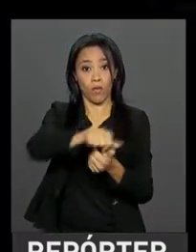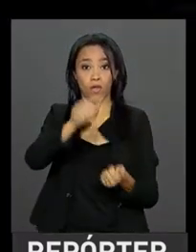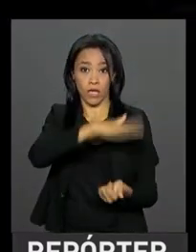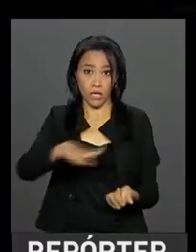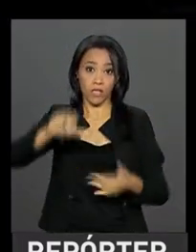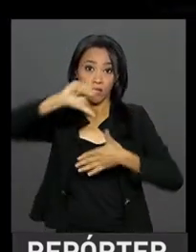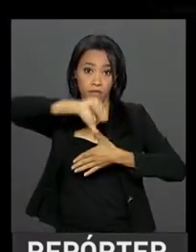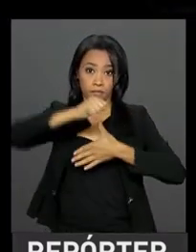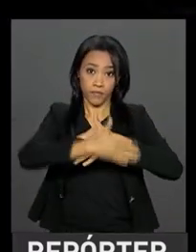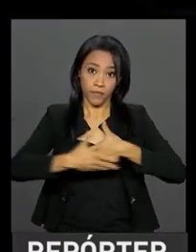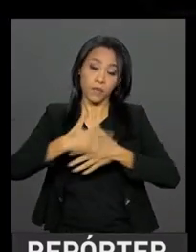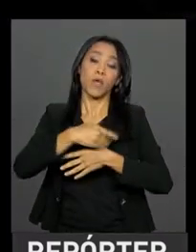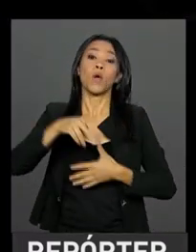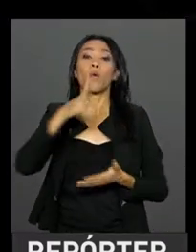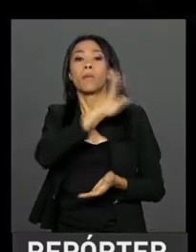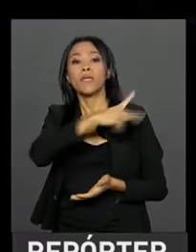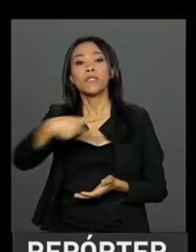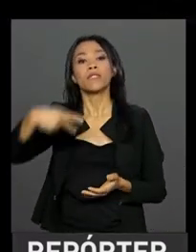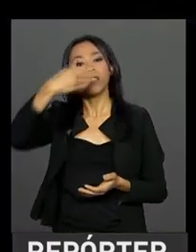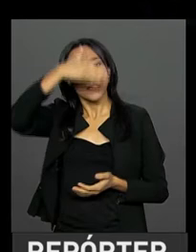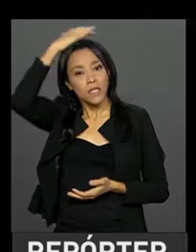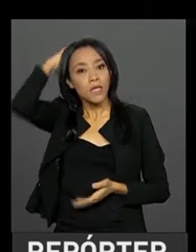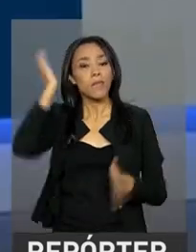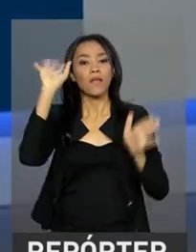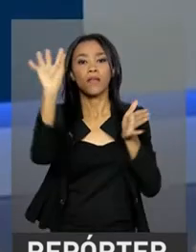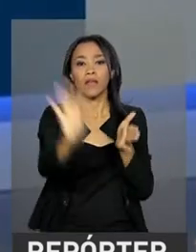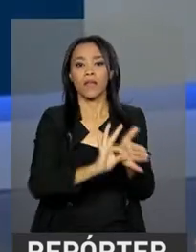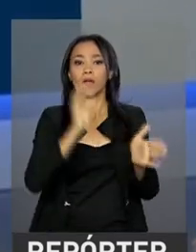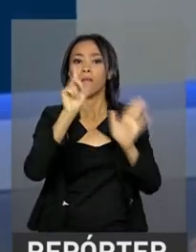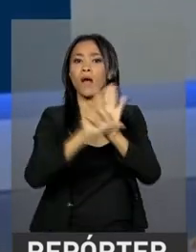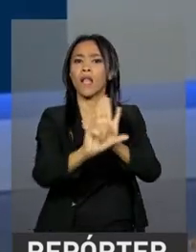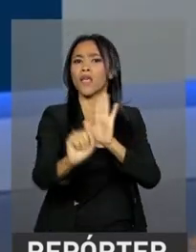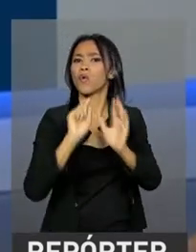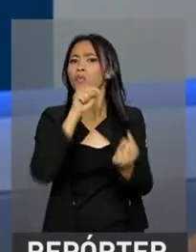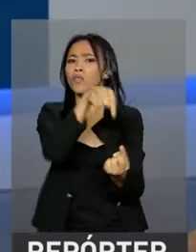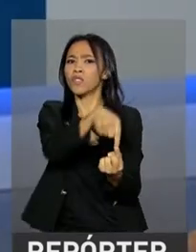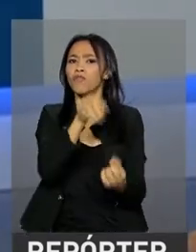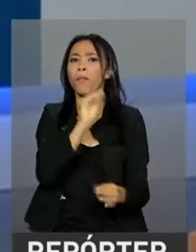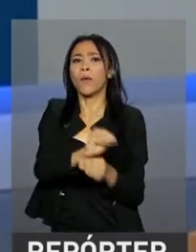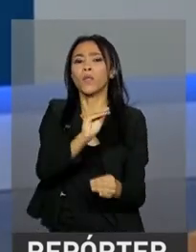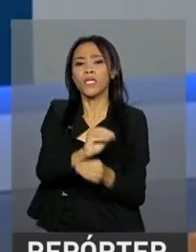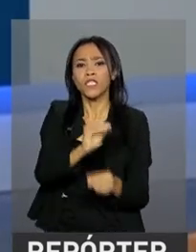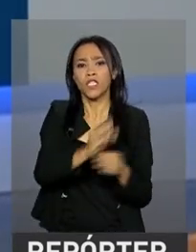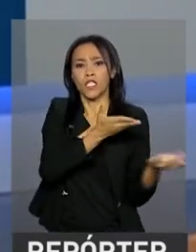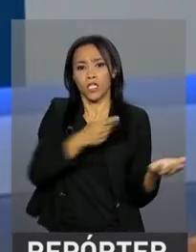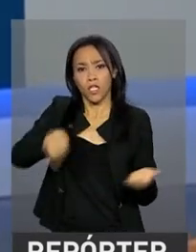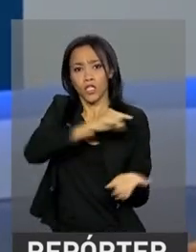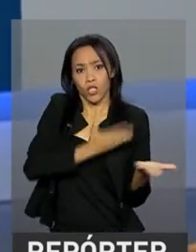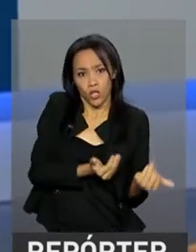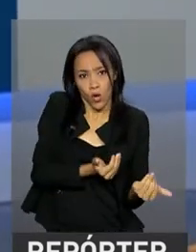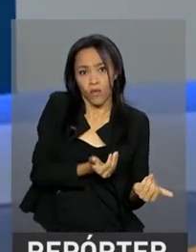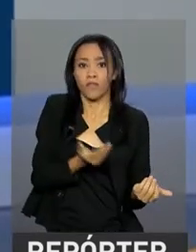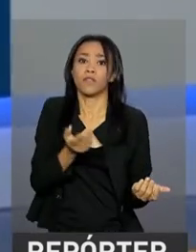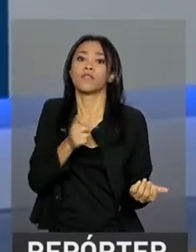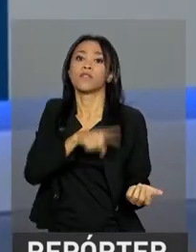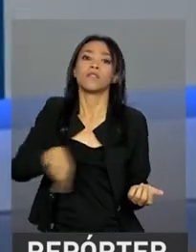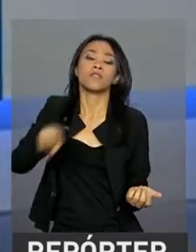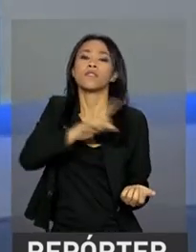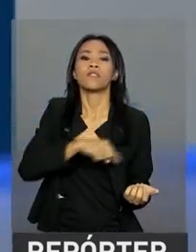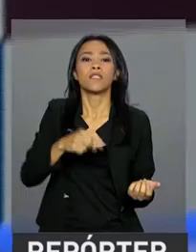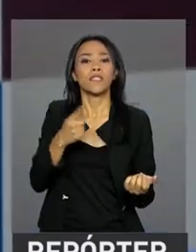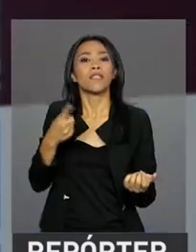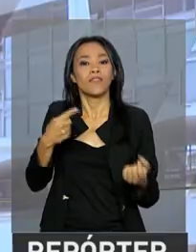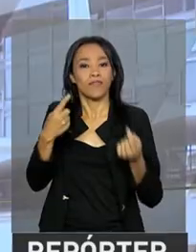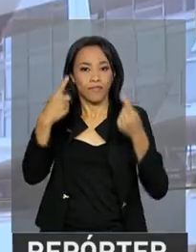Michel Temer sancionou uma lei que amplia a proteção para jovens vítimas e testemunhas de